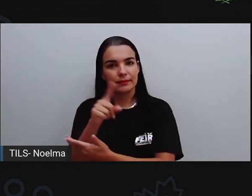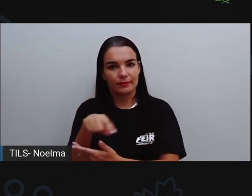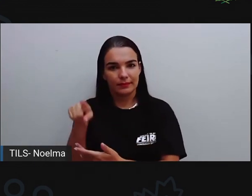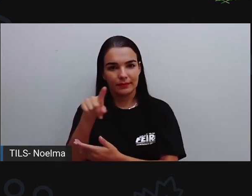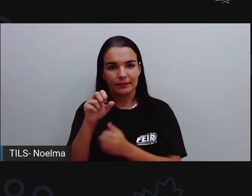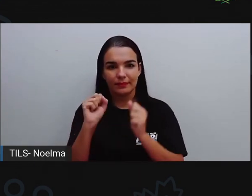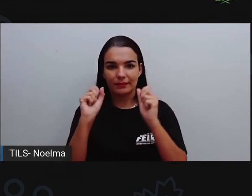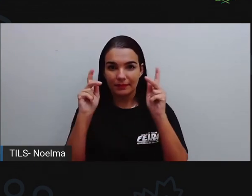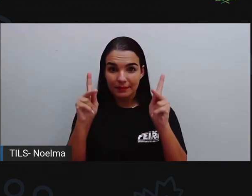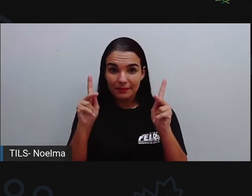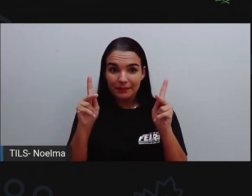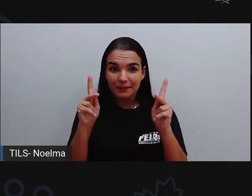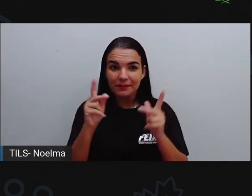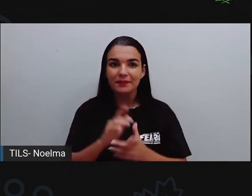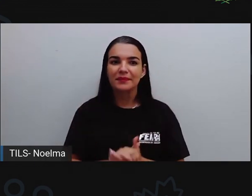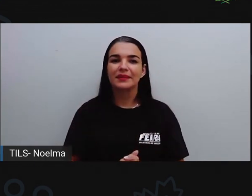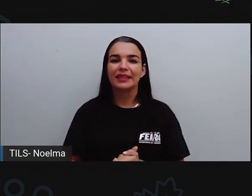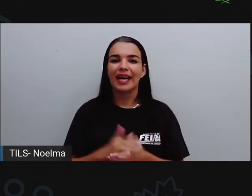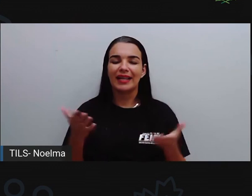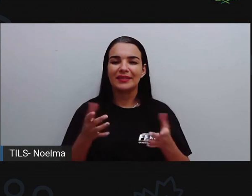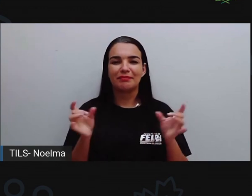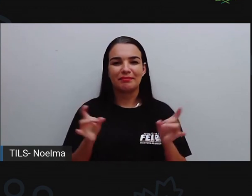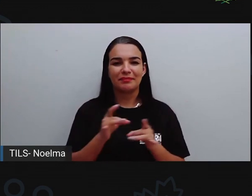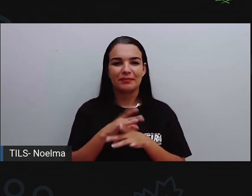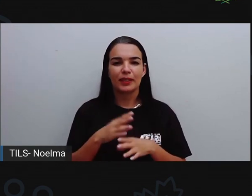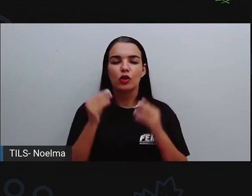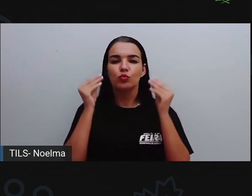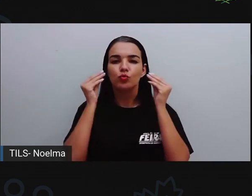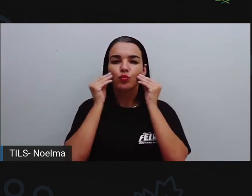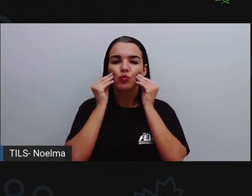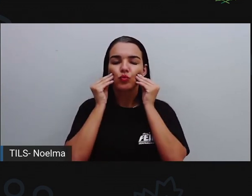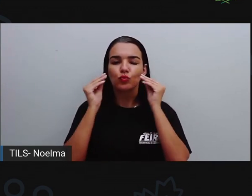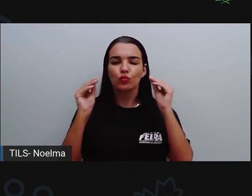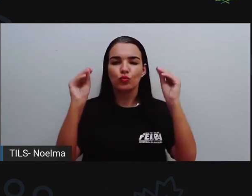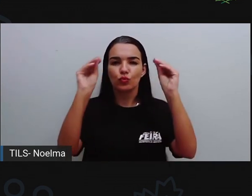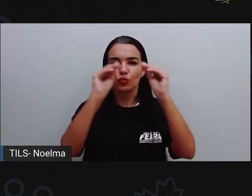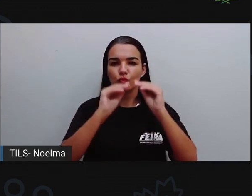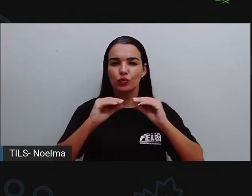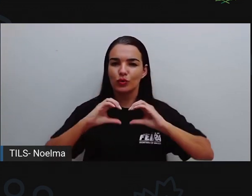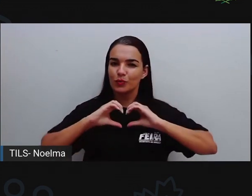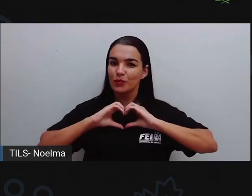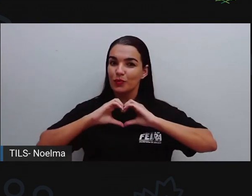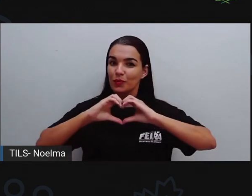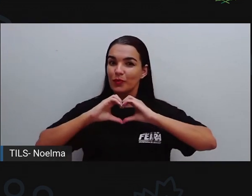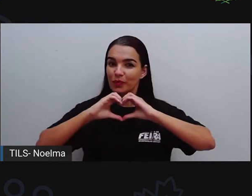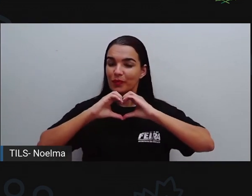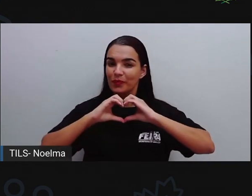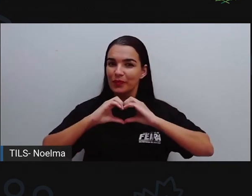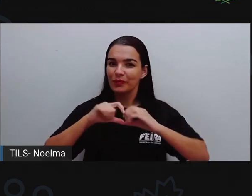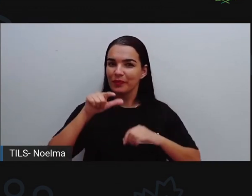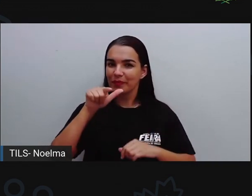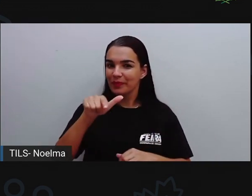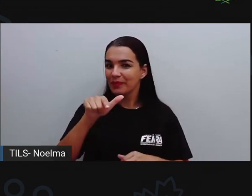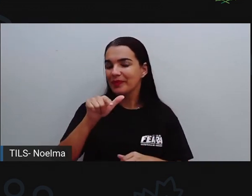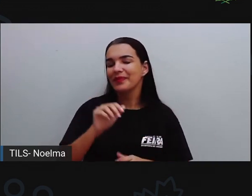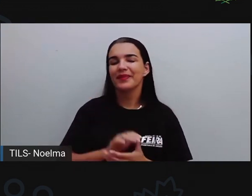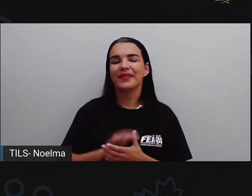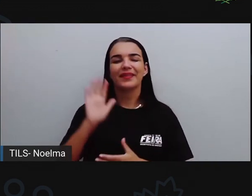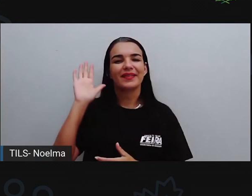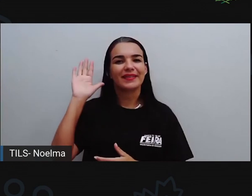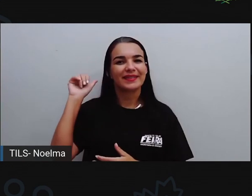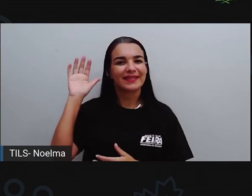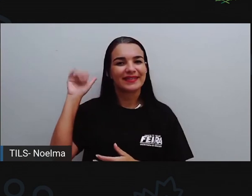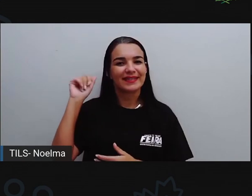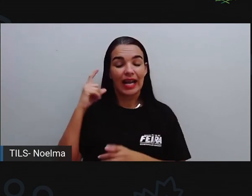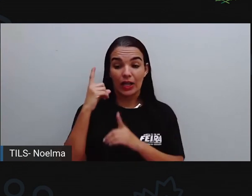vocês. Certo? A gente vai ficando por aqui. Beijo no coração de cada um de vocês. e a